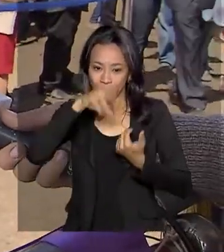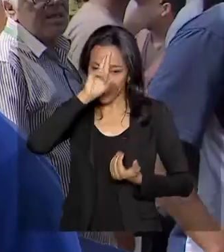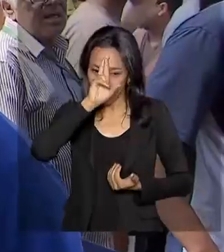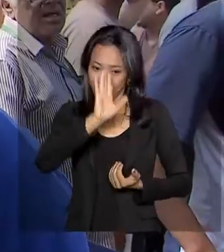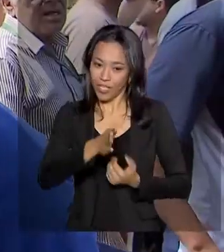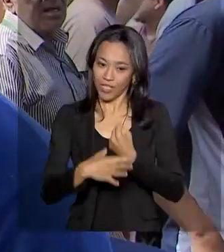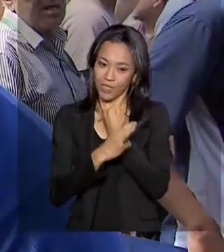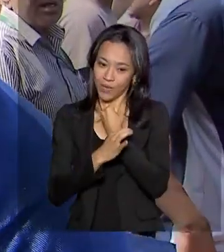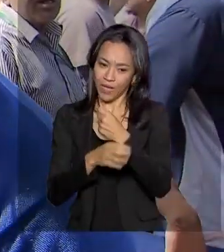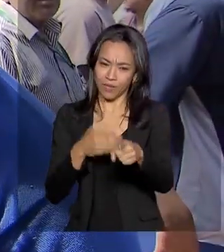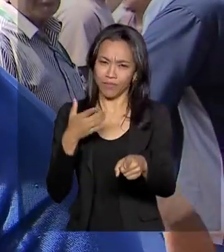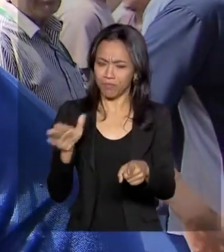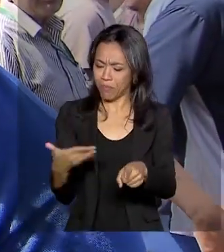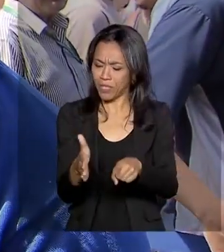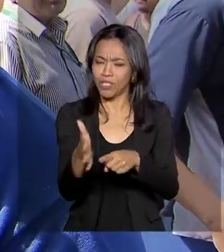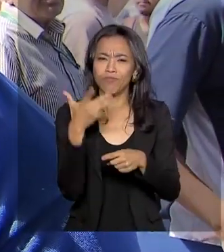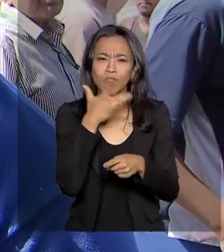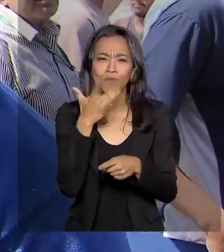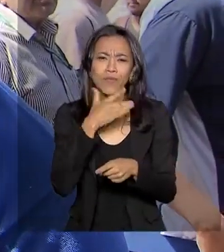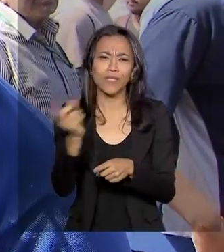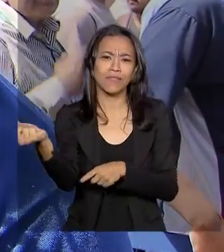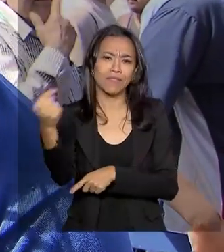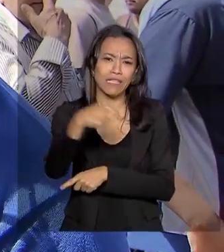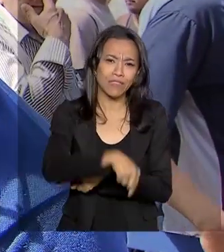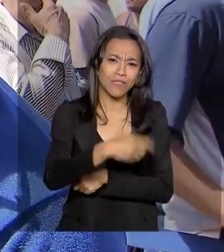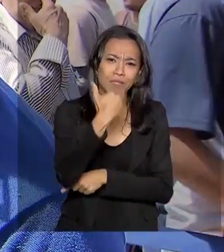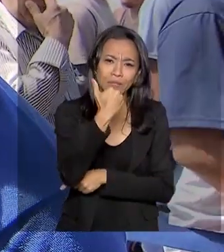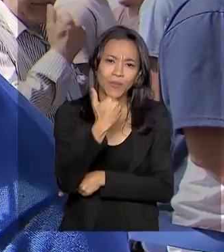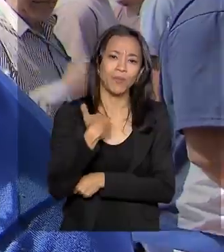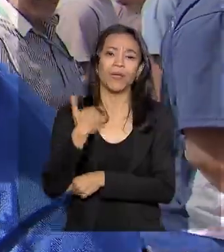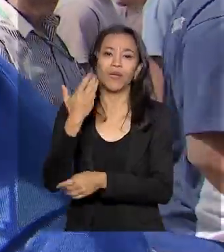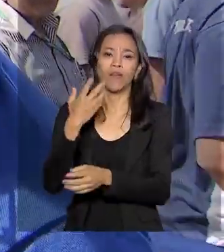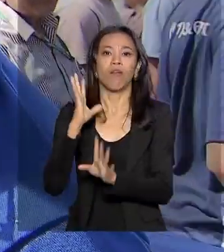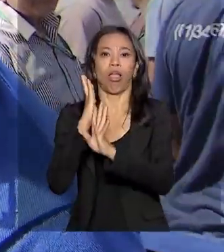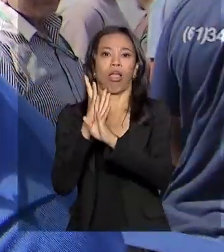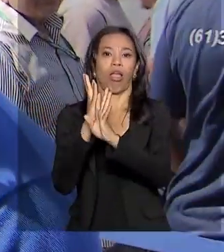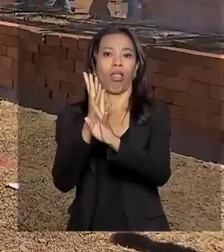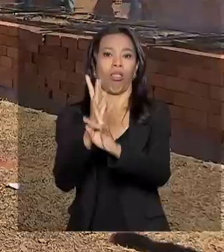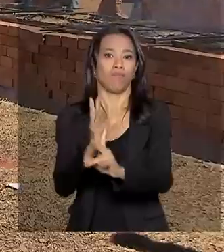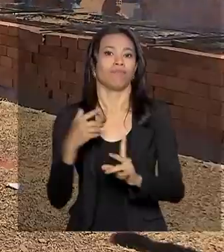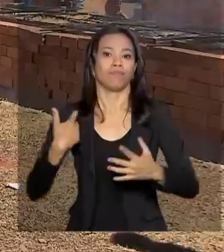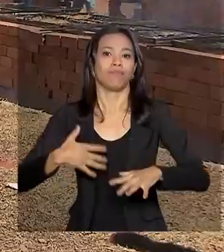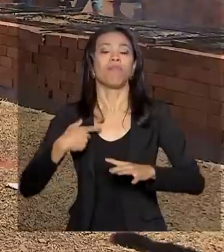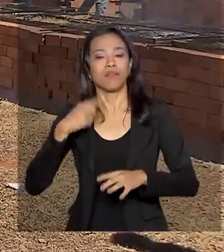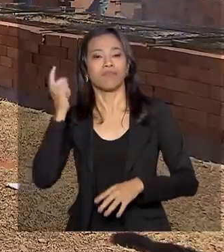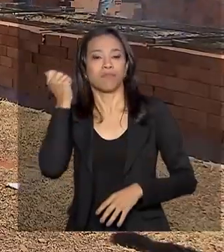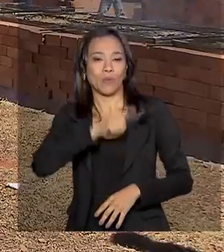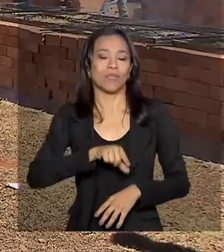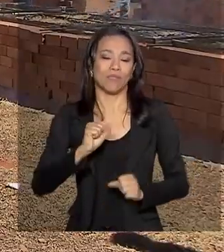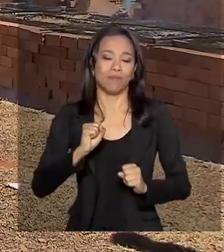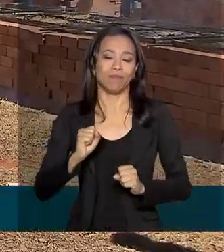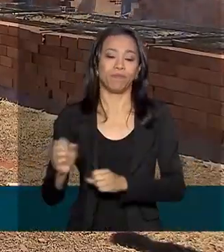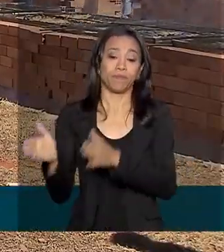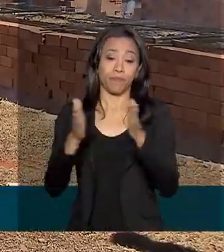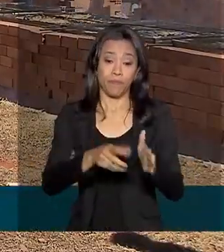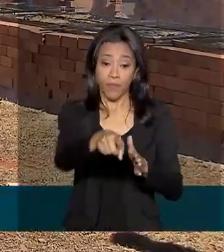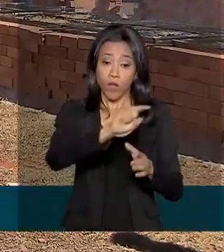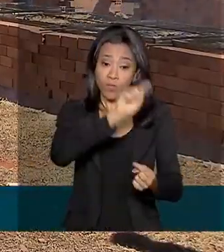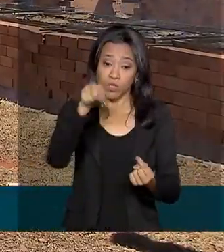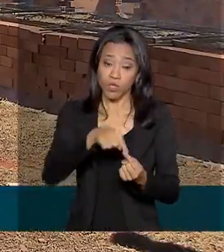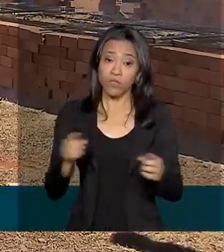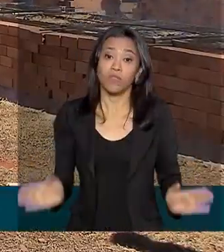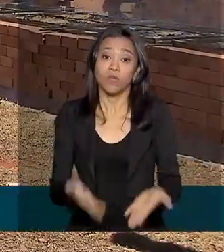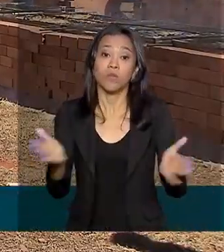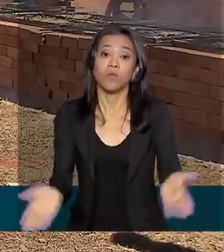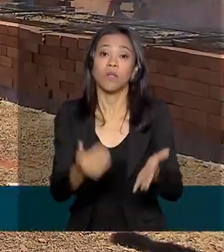Está garantido. Um peixinho desse aqui, deu vontade de vir buscar aqui, perdi aí meia horinha na fila, mas foi bom, vai valer a pena. Além de estimular o consumo de pescado entre